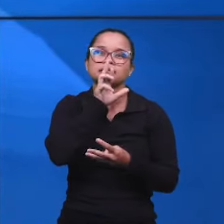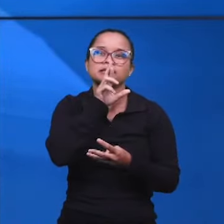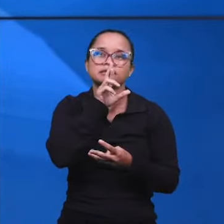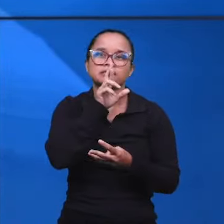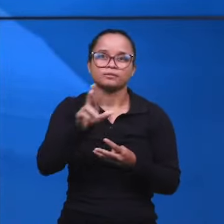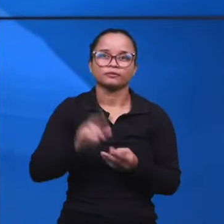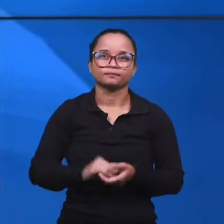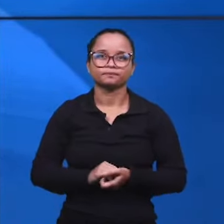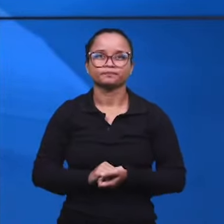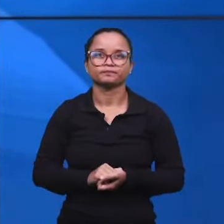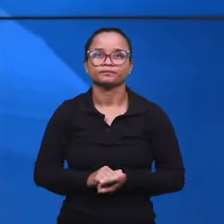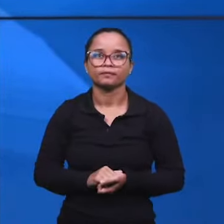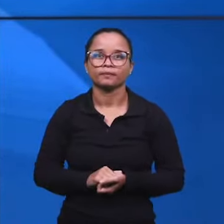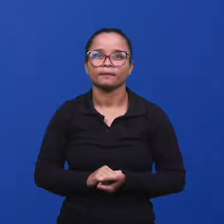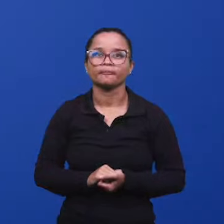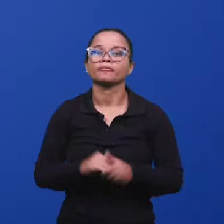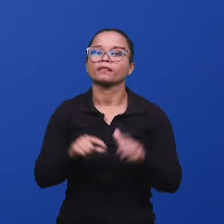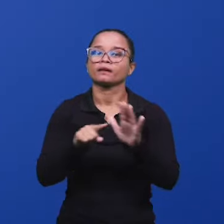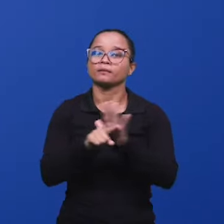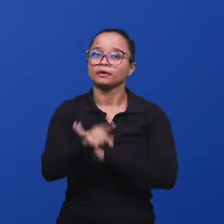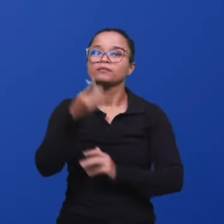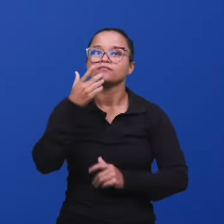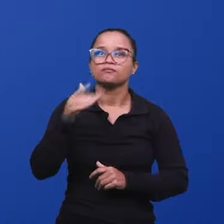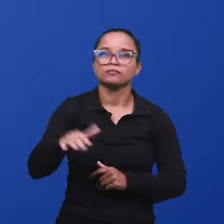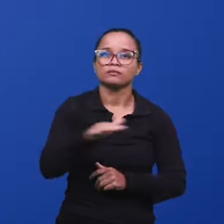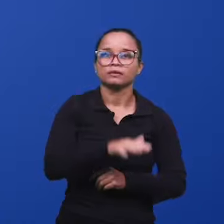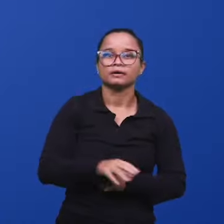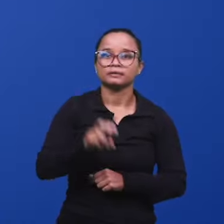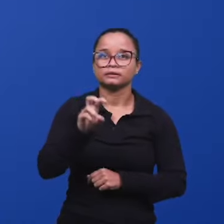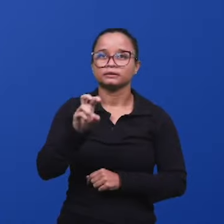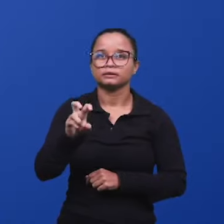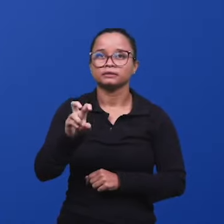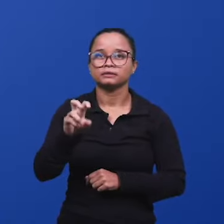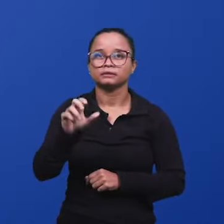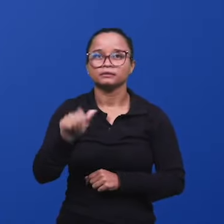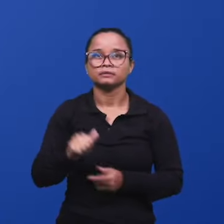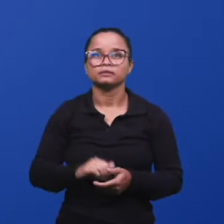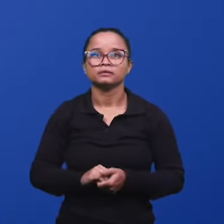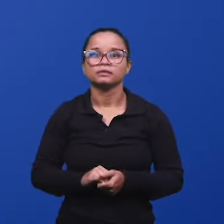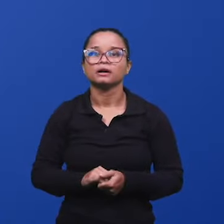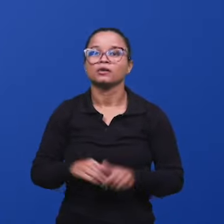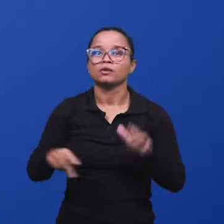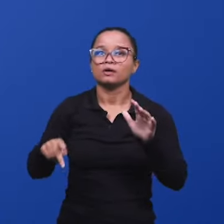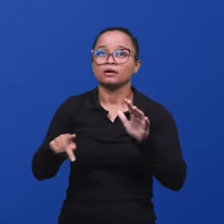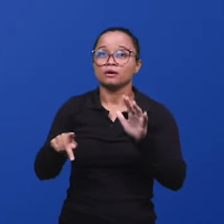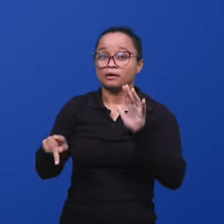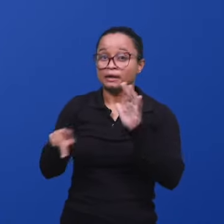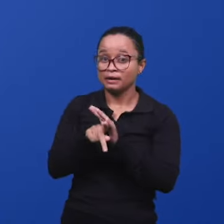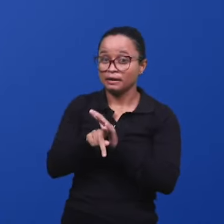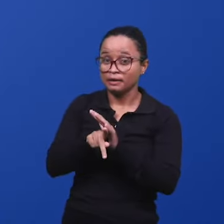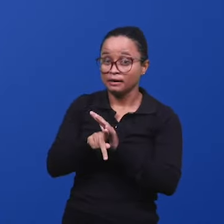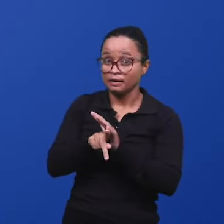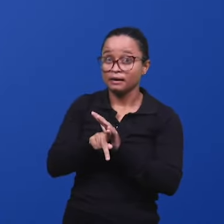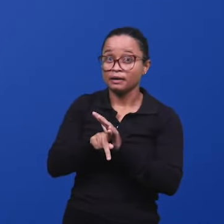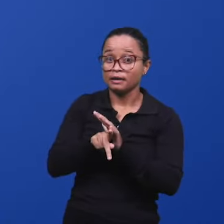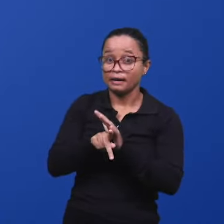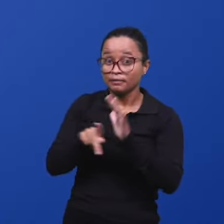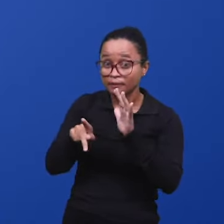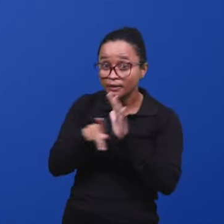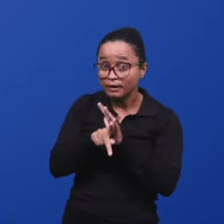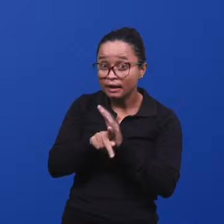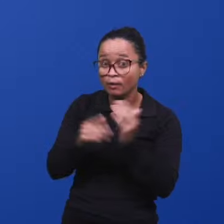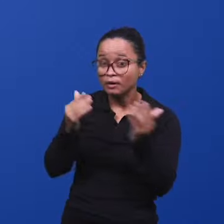respostas em sequência. Pergunta das crianças, 5A. Essa é a minha igreja